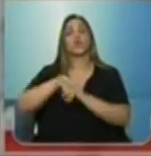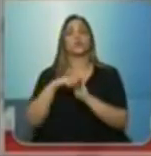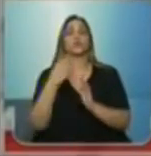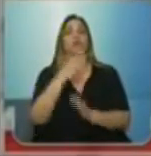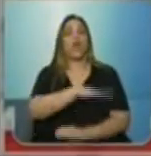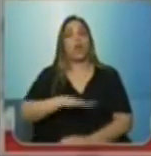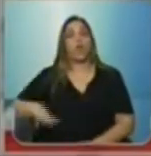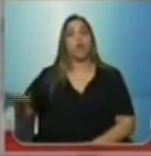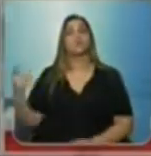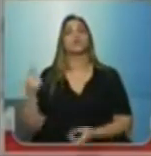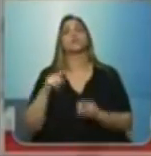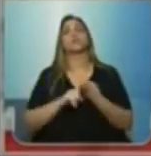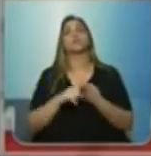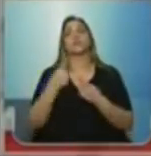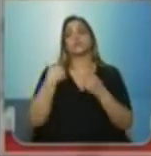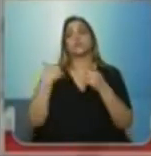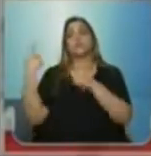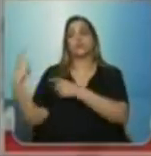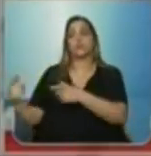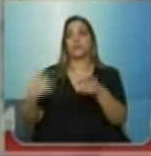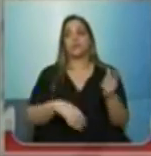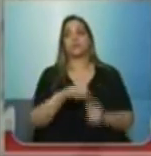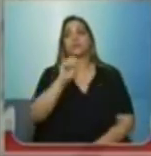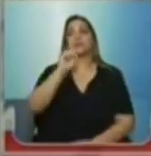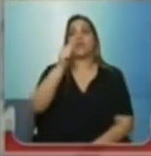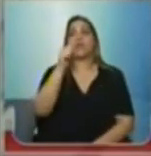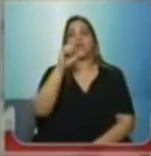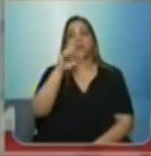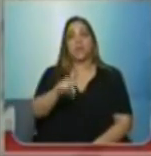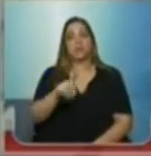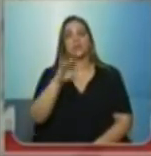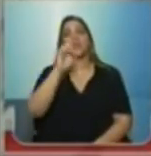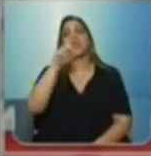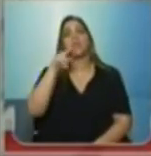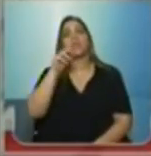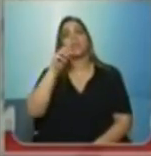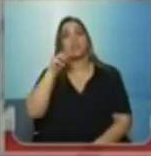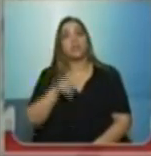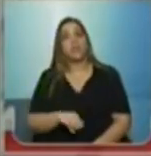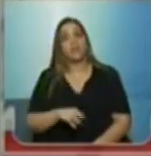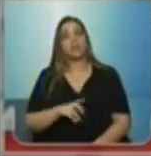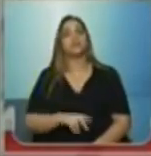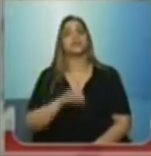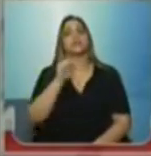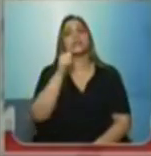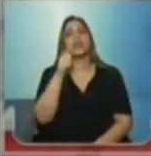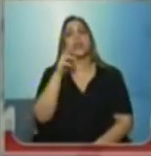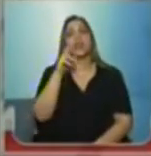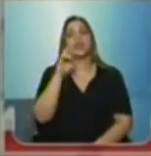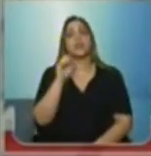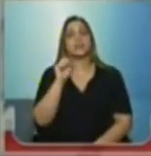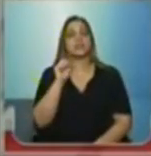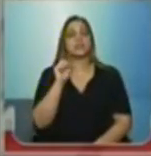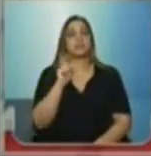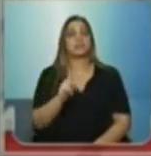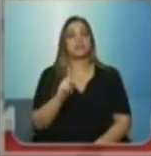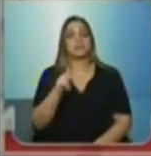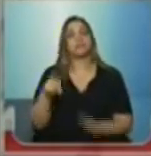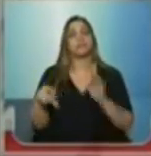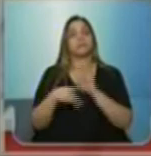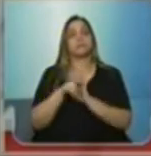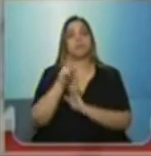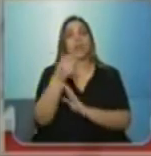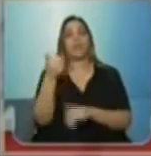avaliações institucionais, seja no Saeb, seja no Enem, seja no Saresp, que é a própria